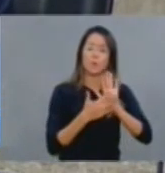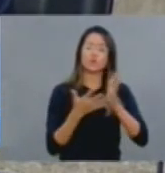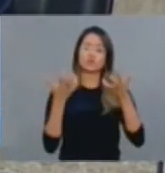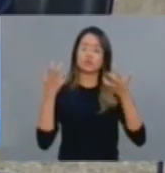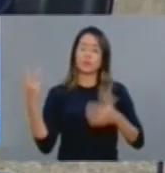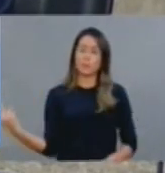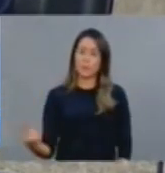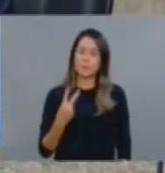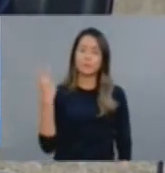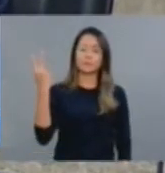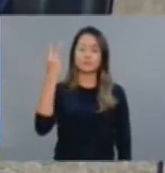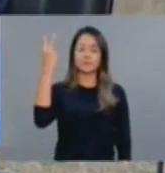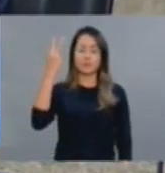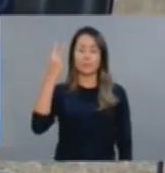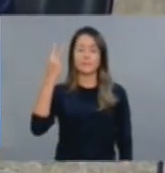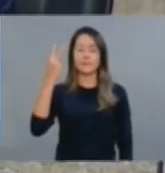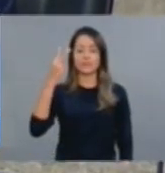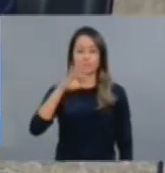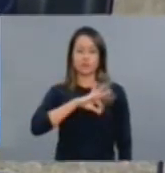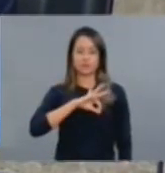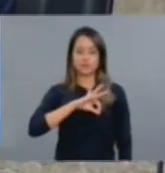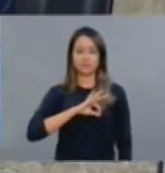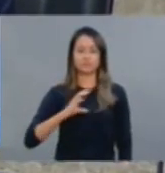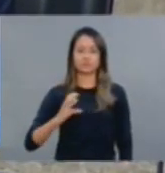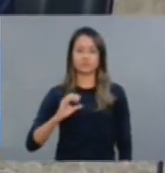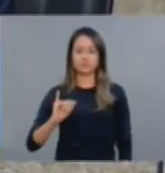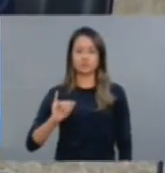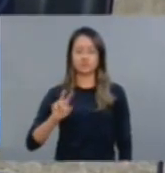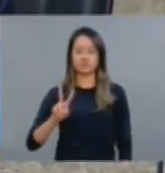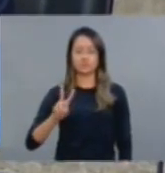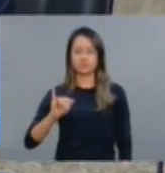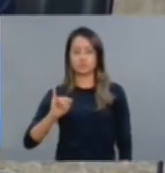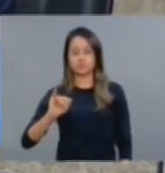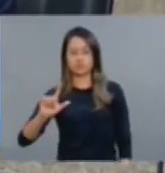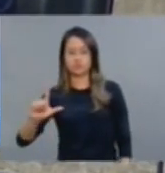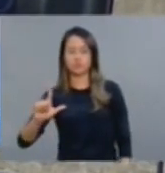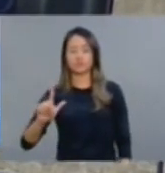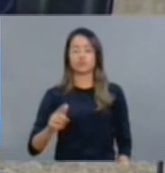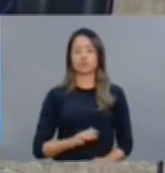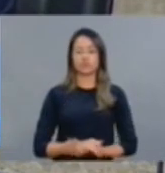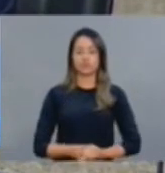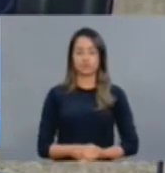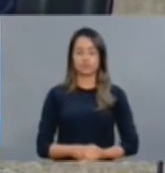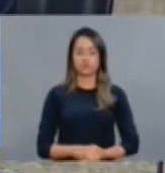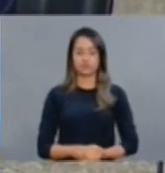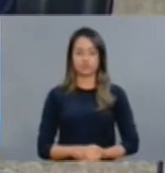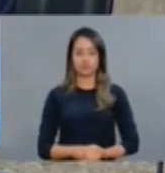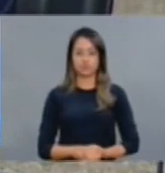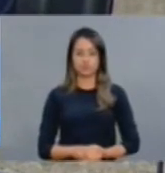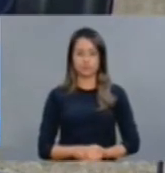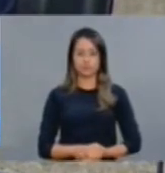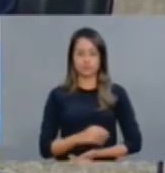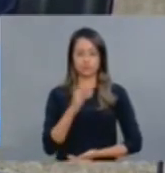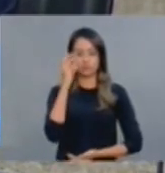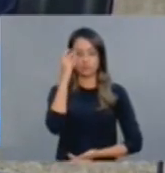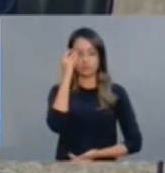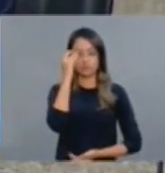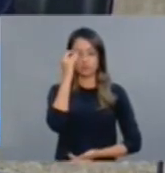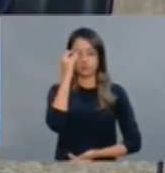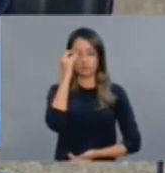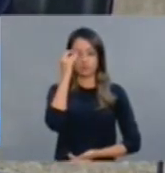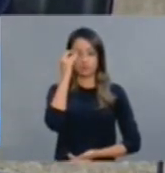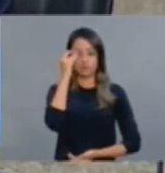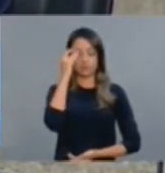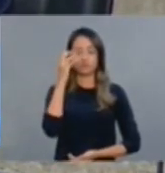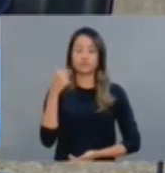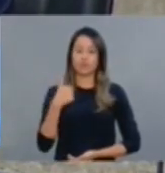da carreira do inspetor e escrivão. E eu acompanhei muito